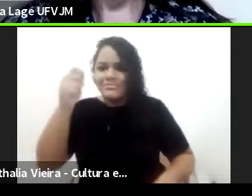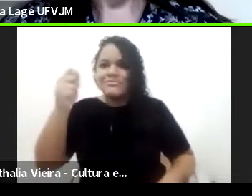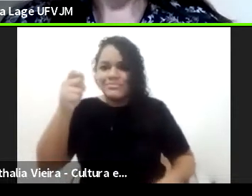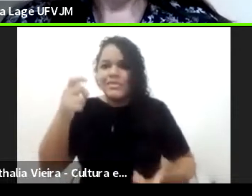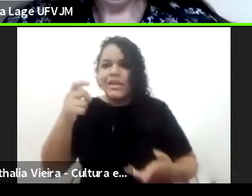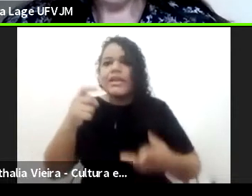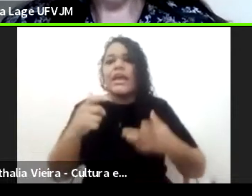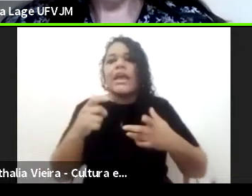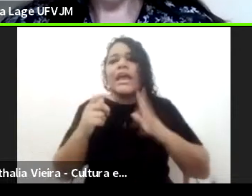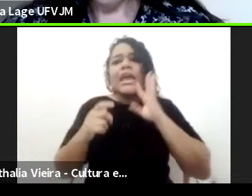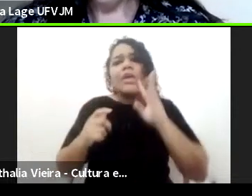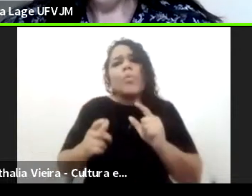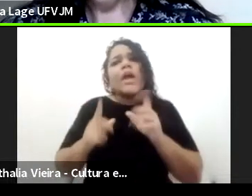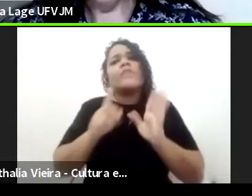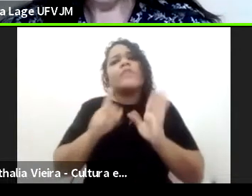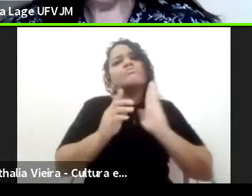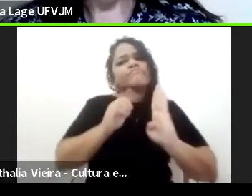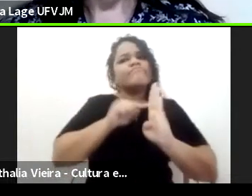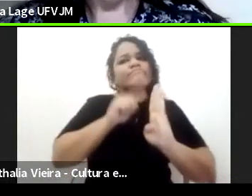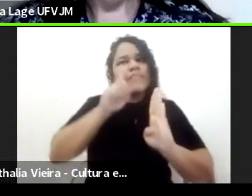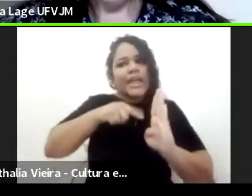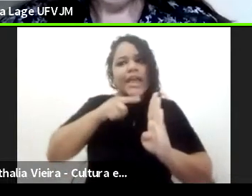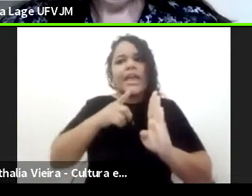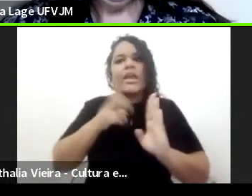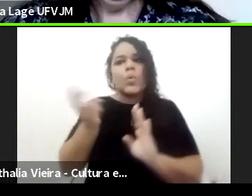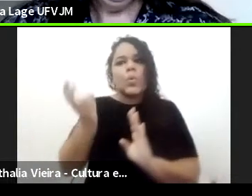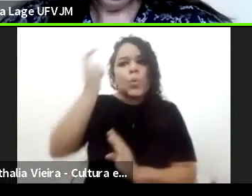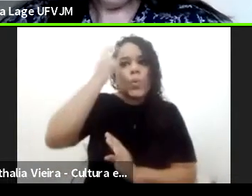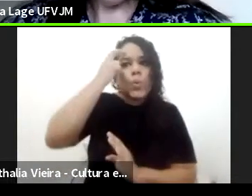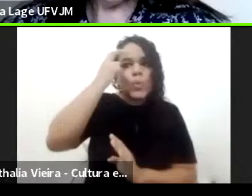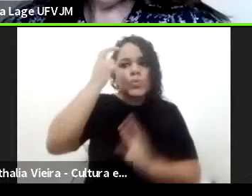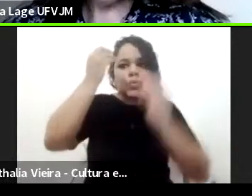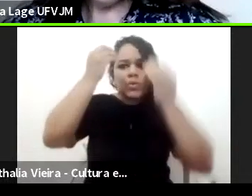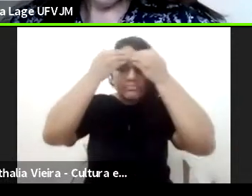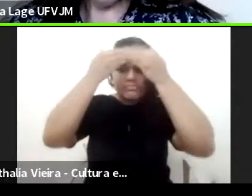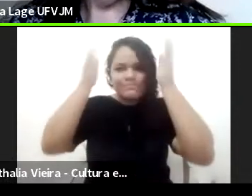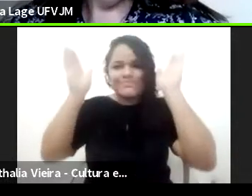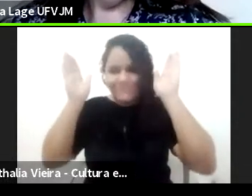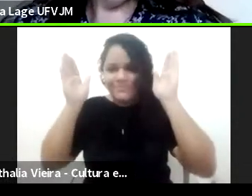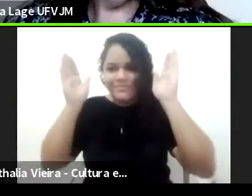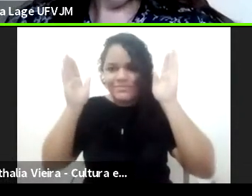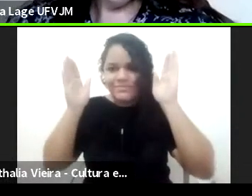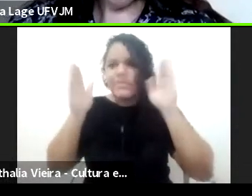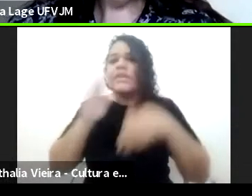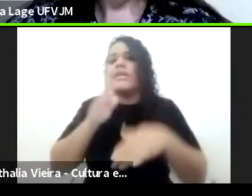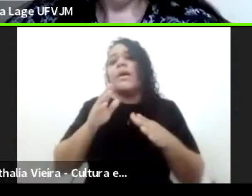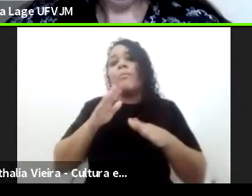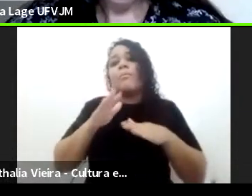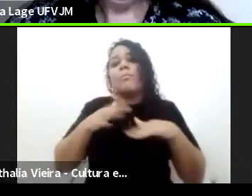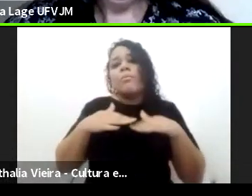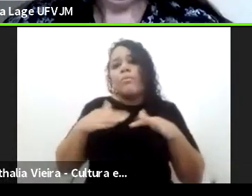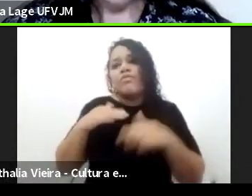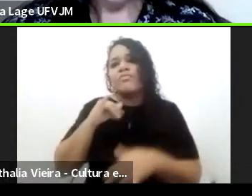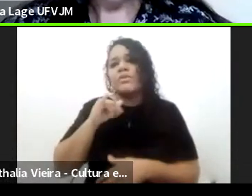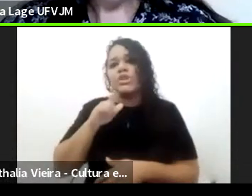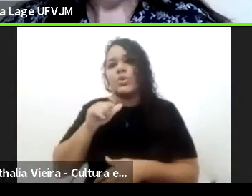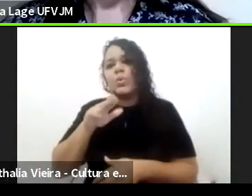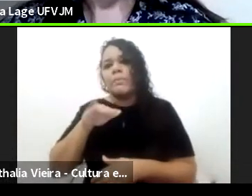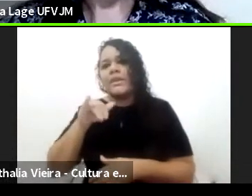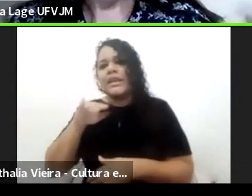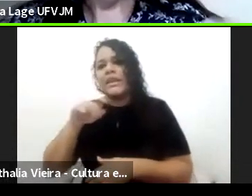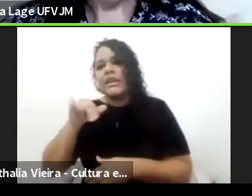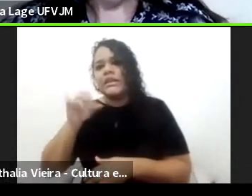certa cultura das luzes, né? Então, pensar de um iluminismo, mas especialmente o iluminismo que vai circular em Portugal